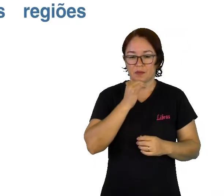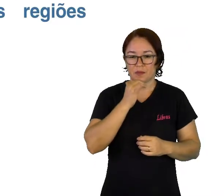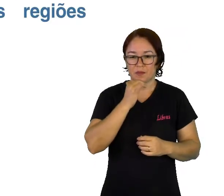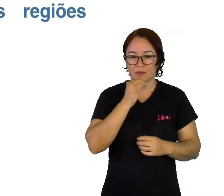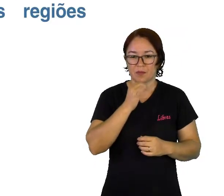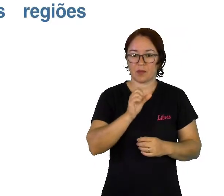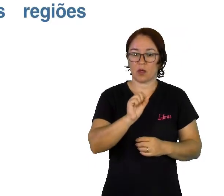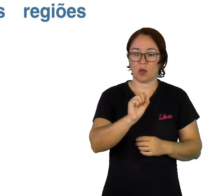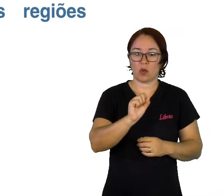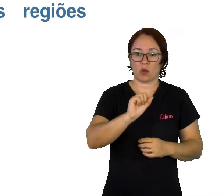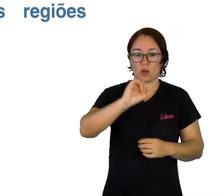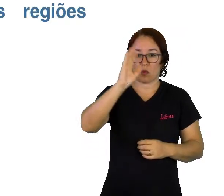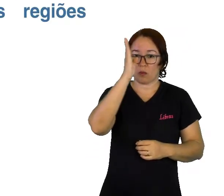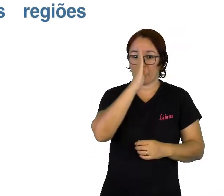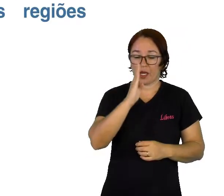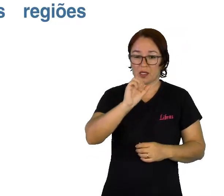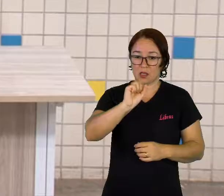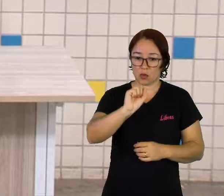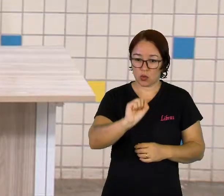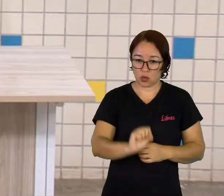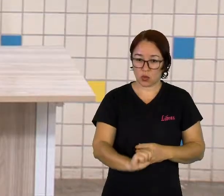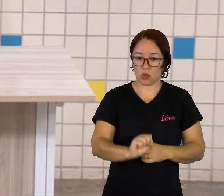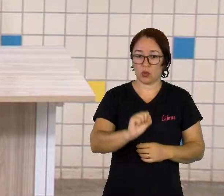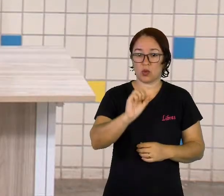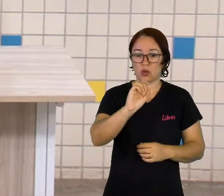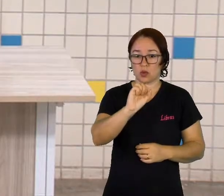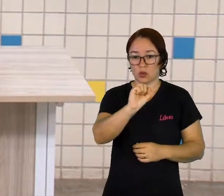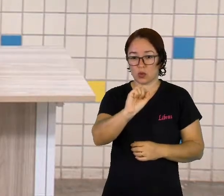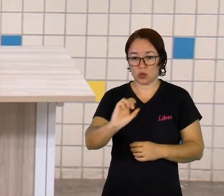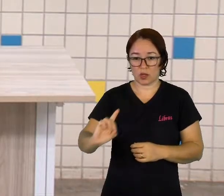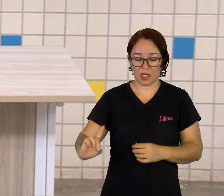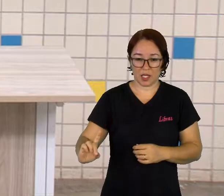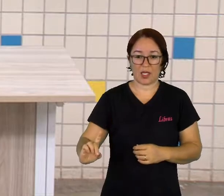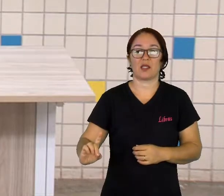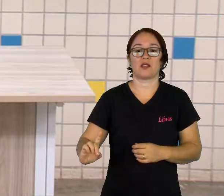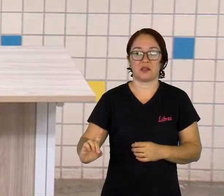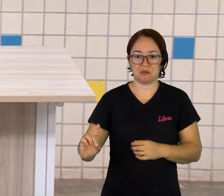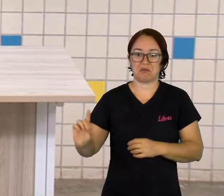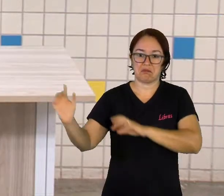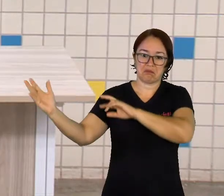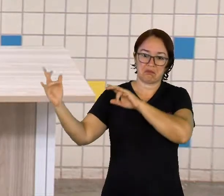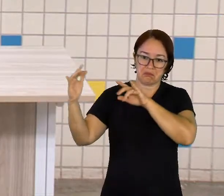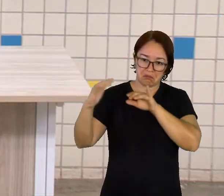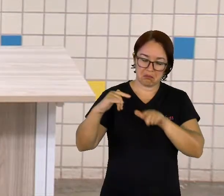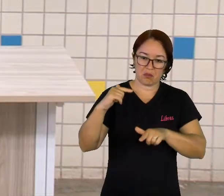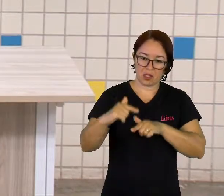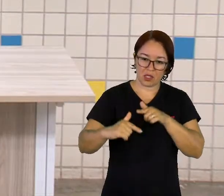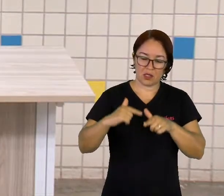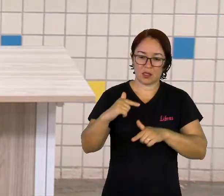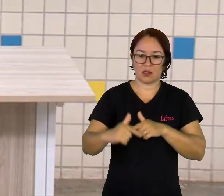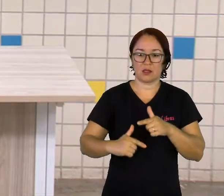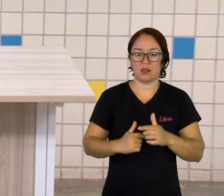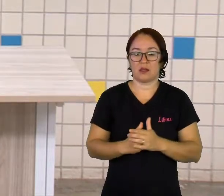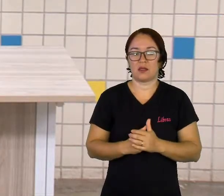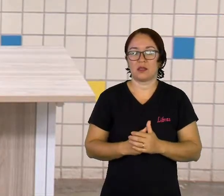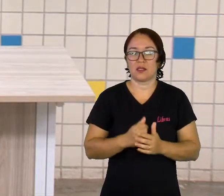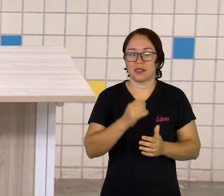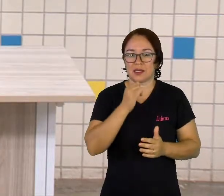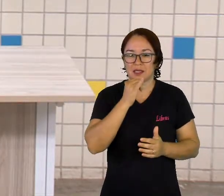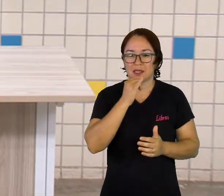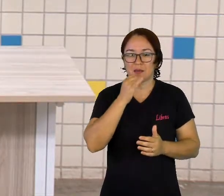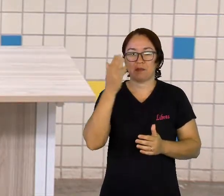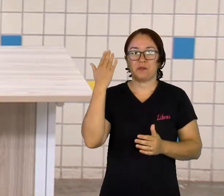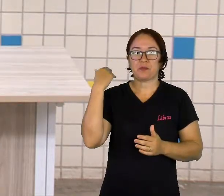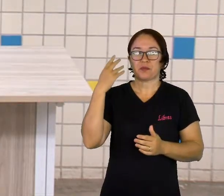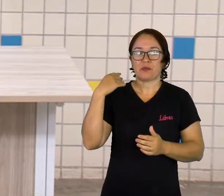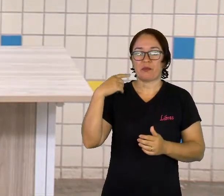e região sudeste. Antes, o açúcar valorizava a região nordeste,